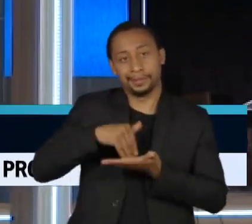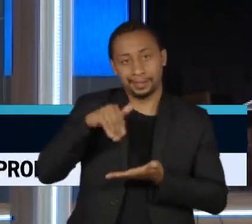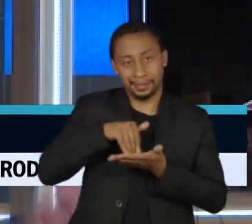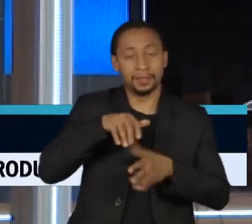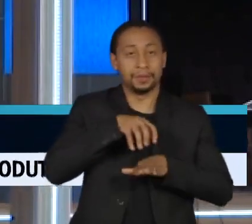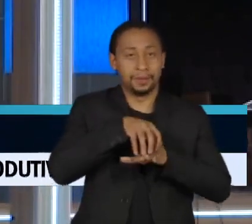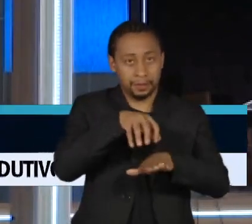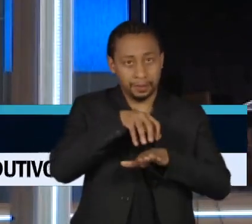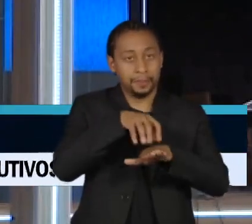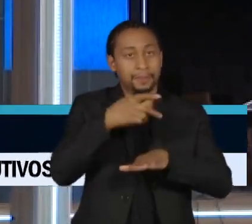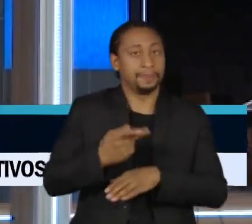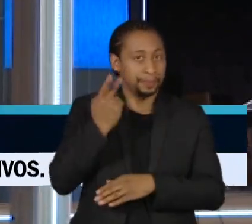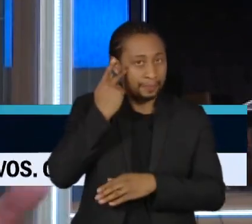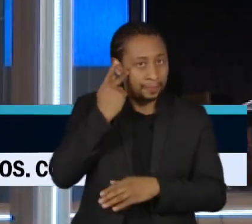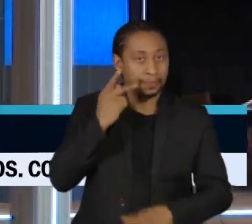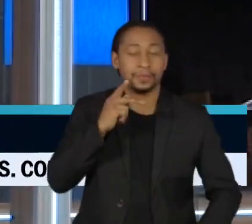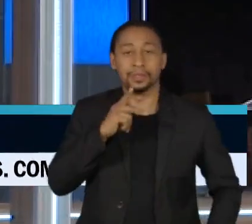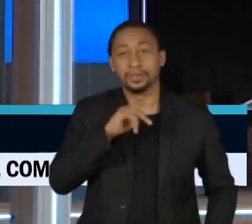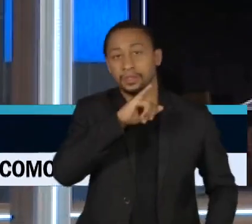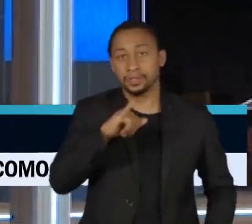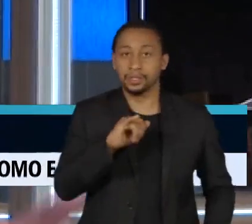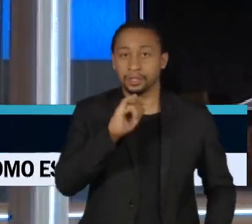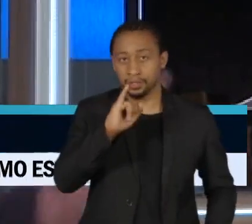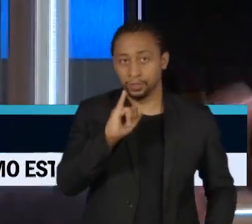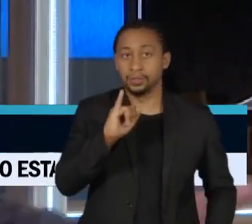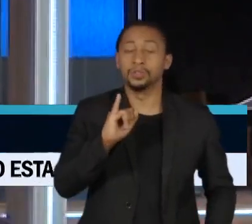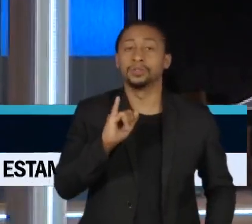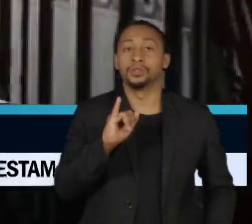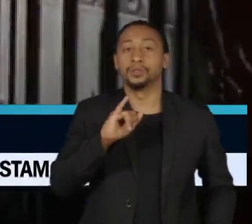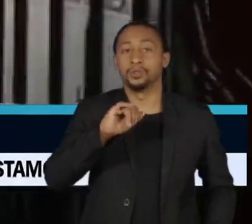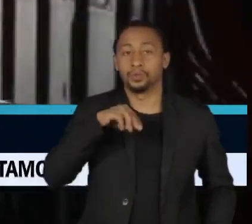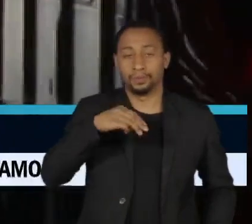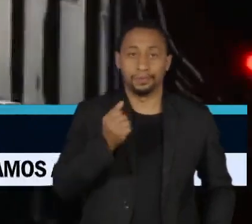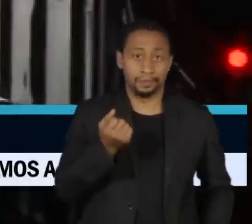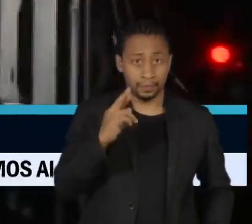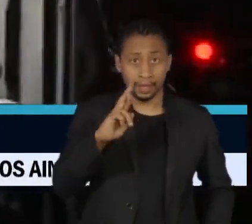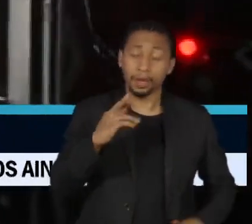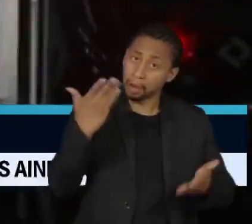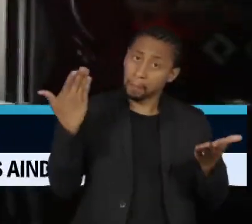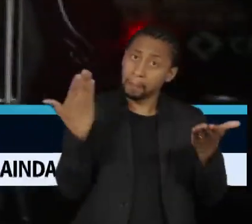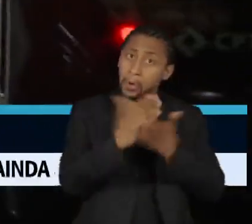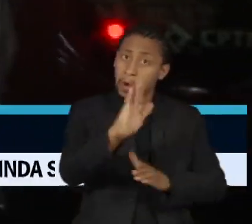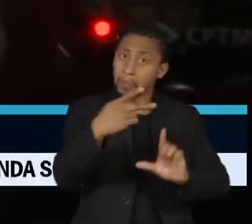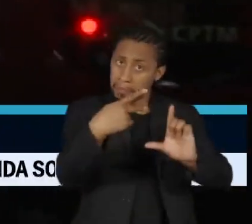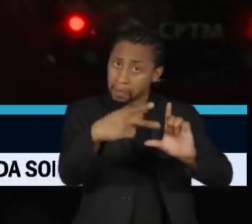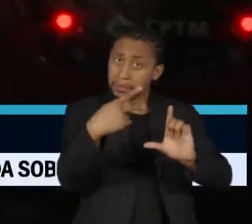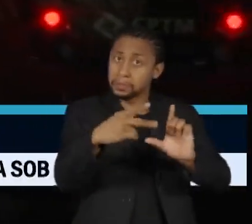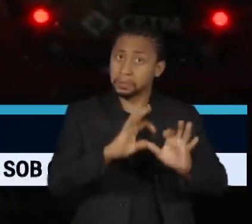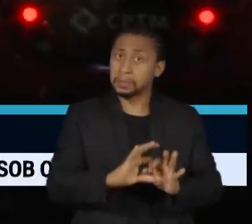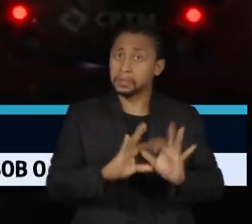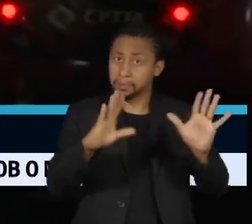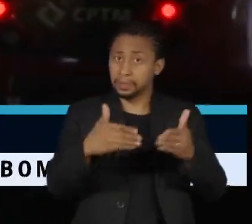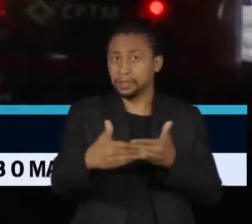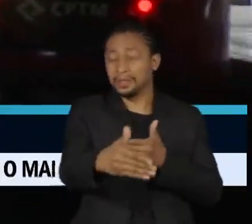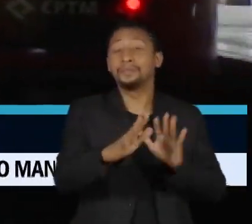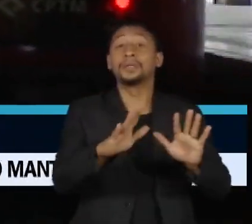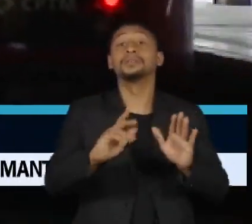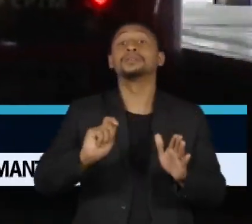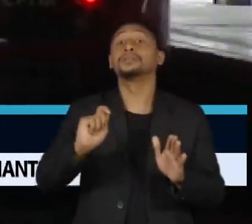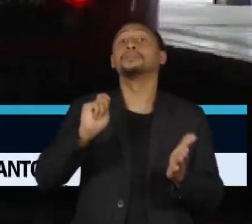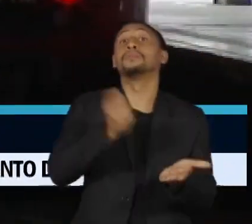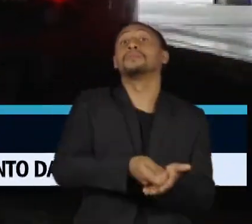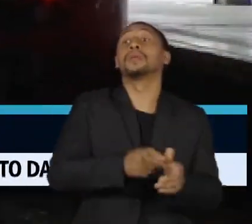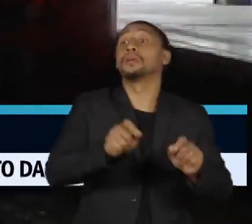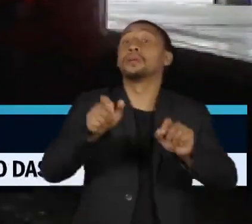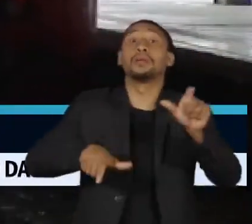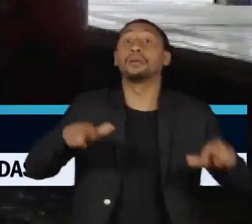petistas, Gilmar Tato, aprova o debate sobre o passe livre. Uma das ideias defendidas é que a conta seja paga também pelos